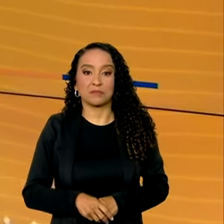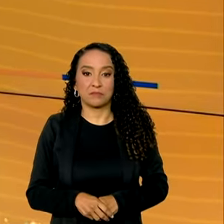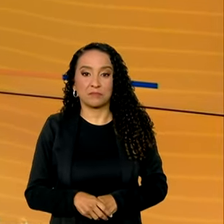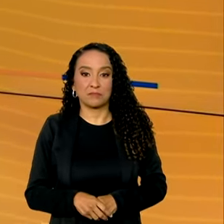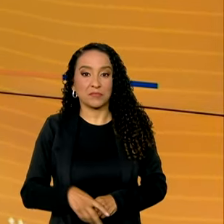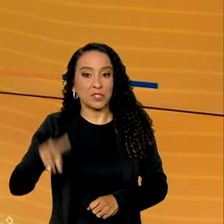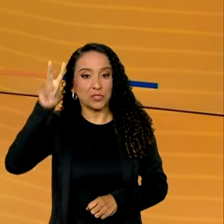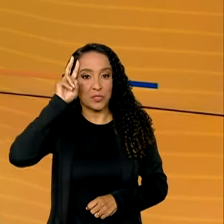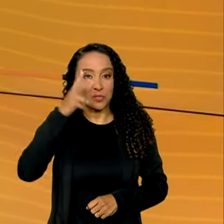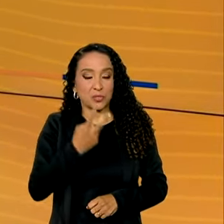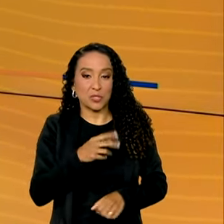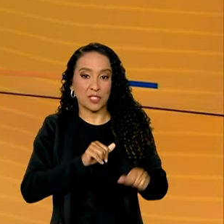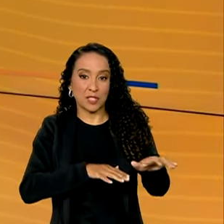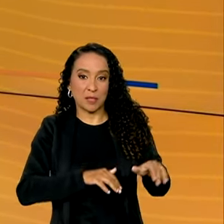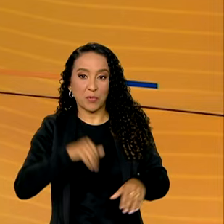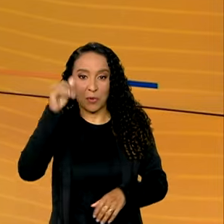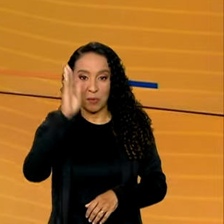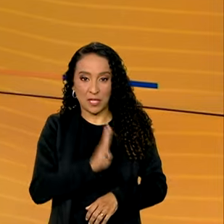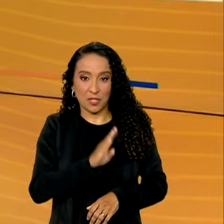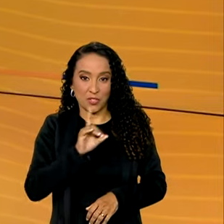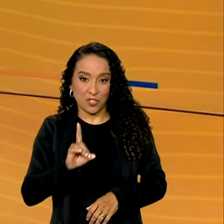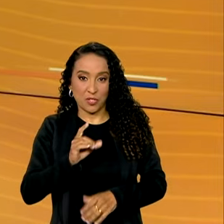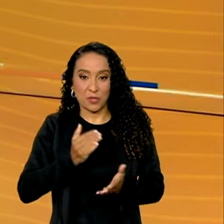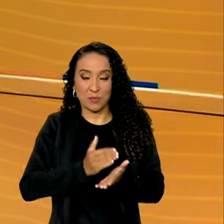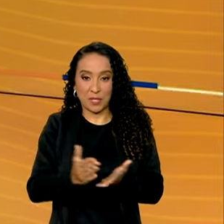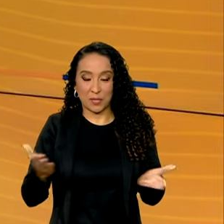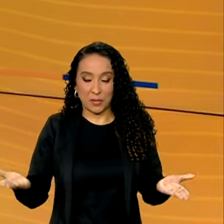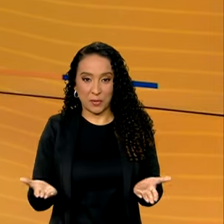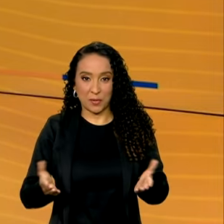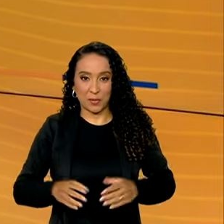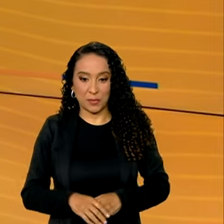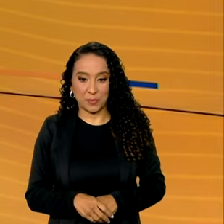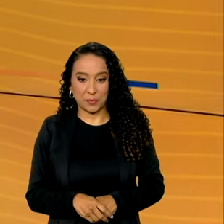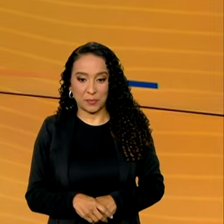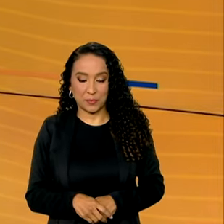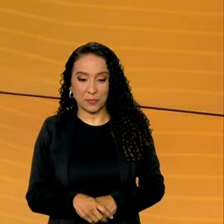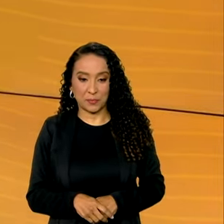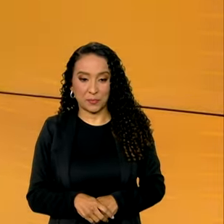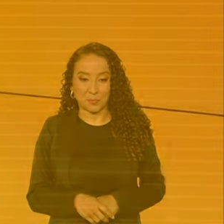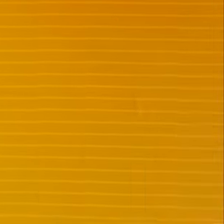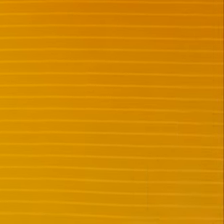Segunda-feira, 2 de setembro. O Brasil em Dia começa agora.